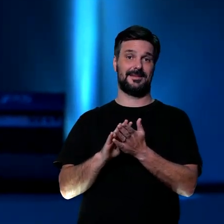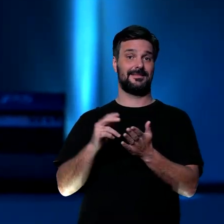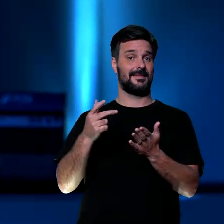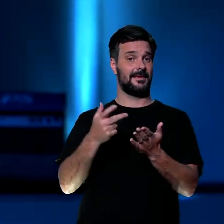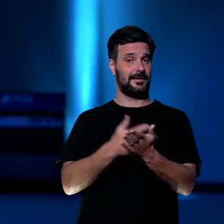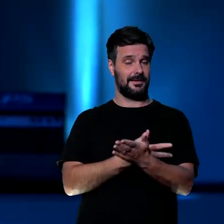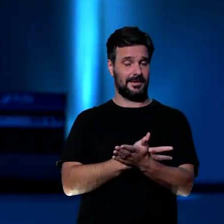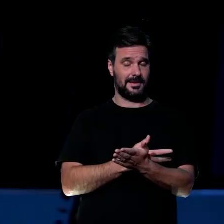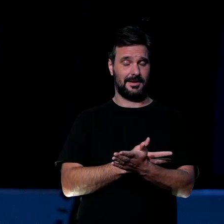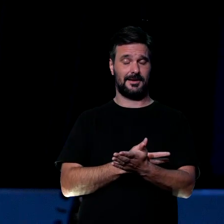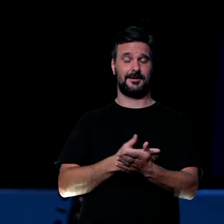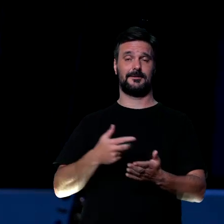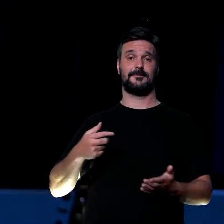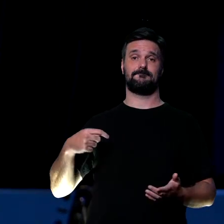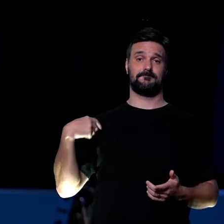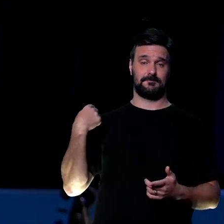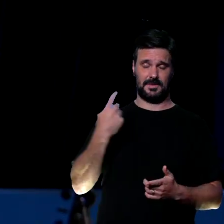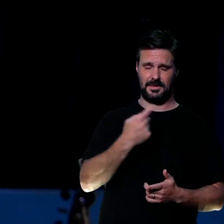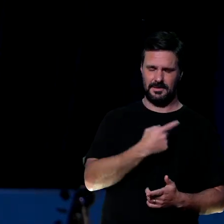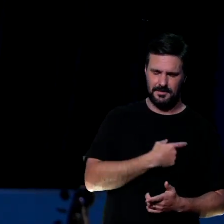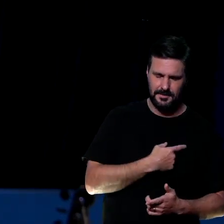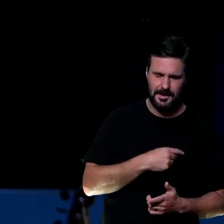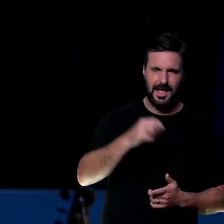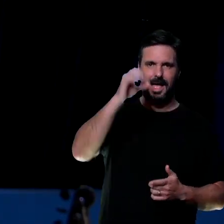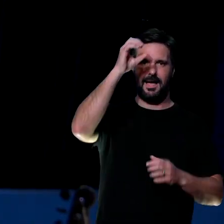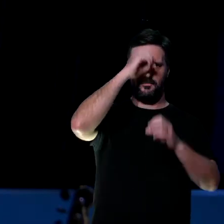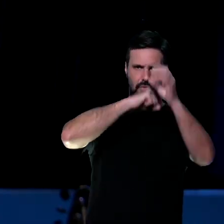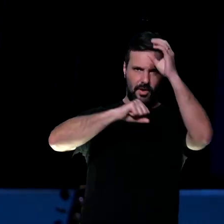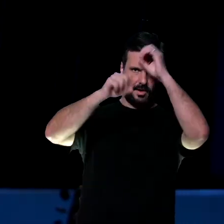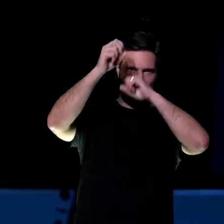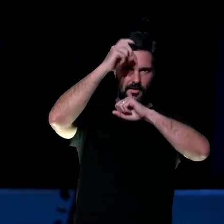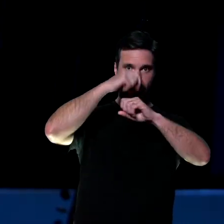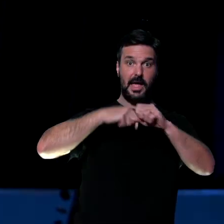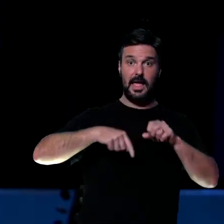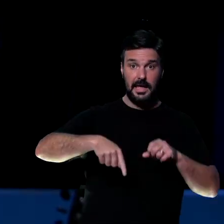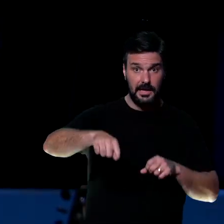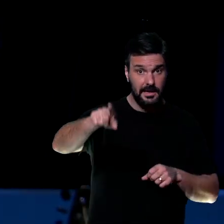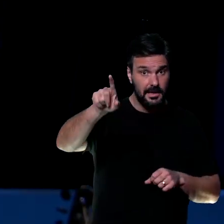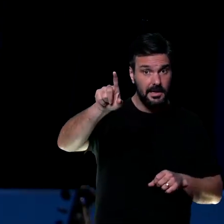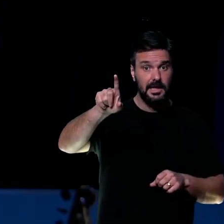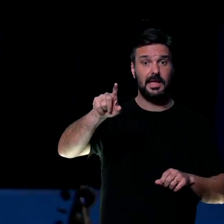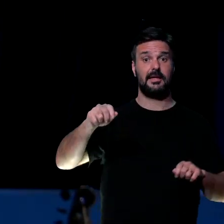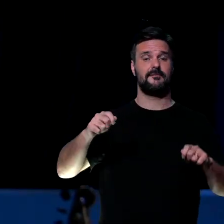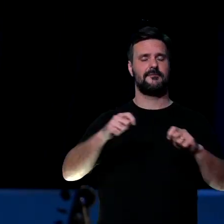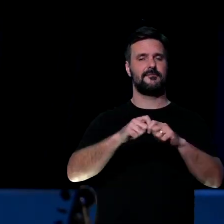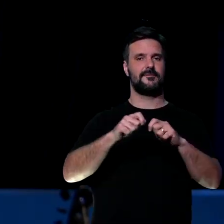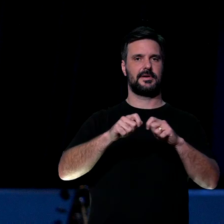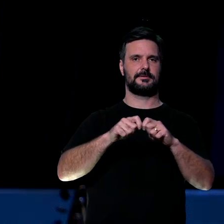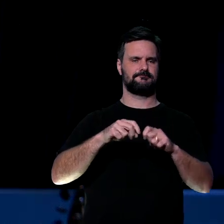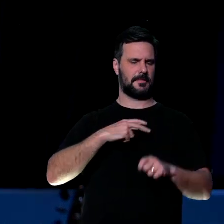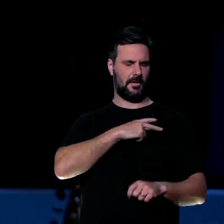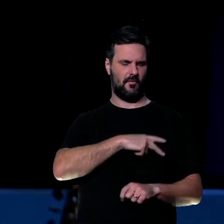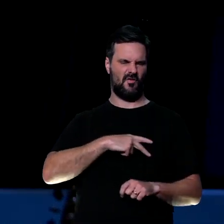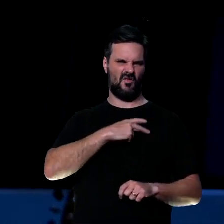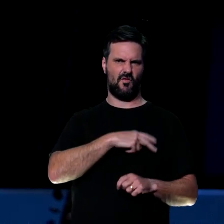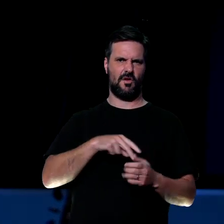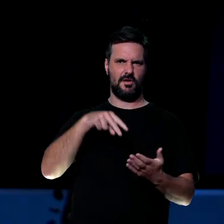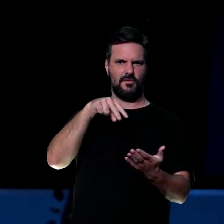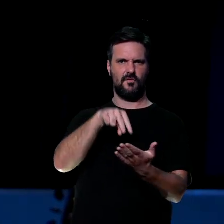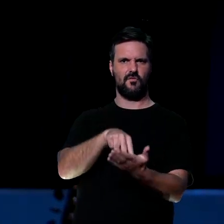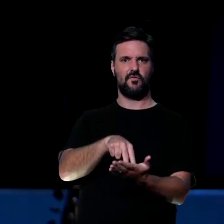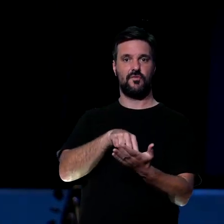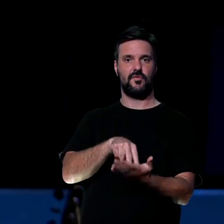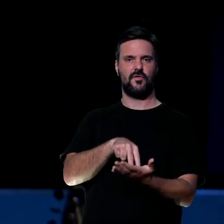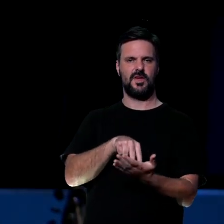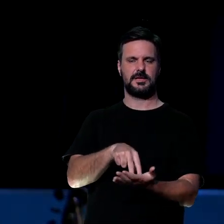muda a vida, encarnar a mensagem, é viver a mensagem, e o que Paulo está falando é, você quer ser inabalável, então põe em